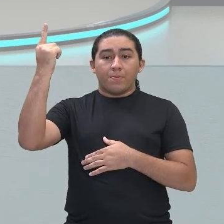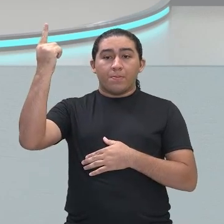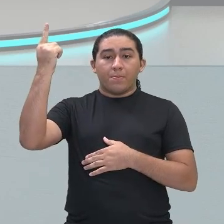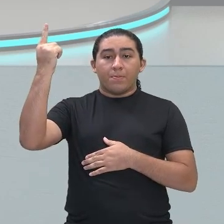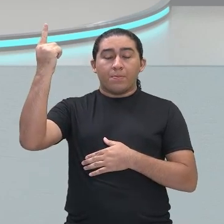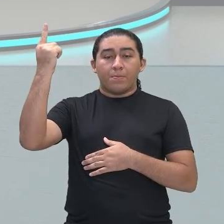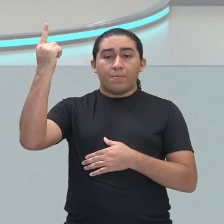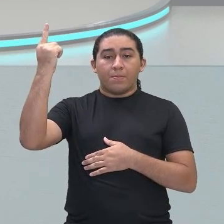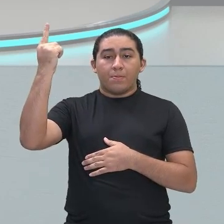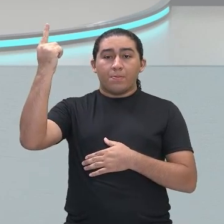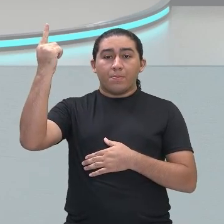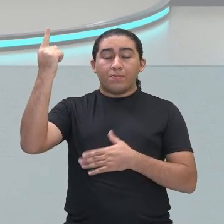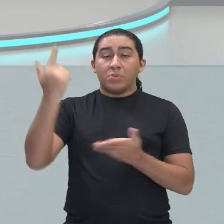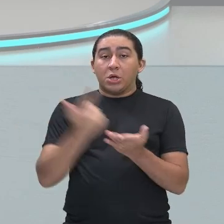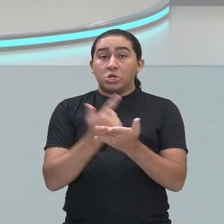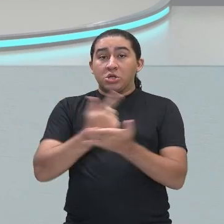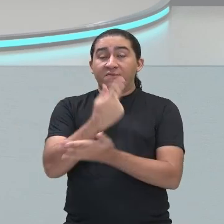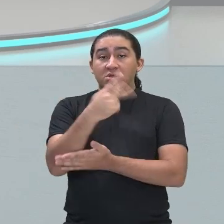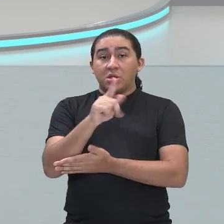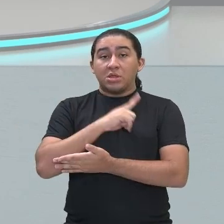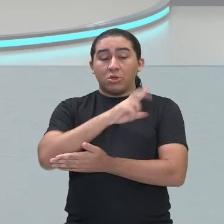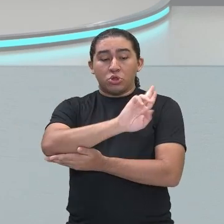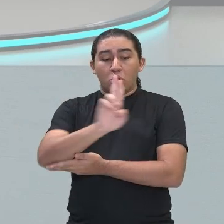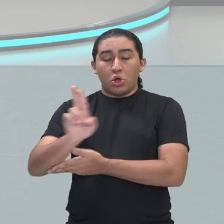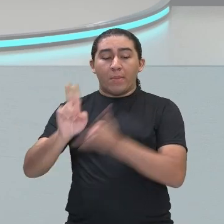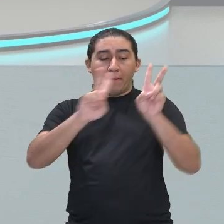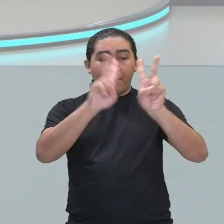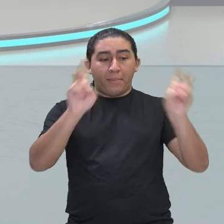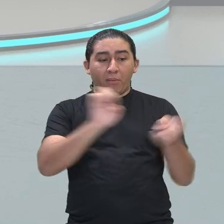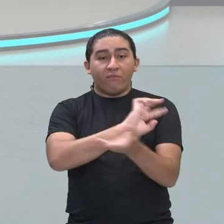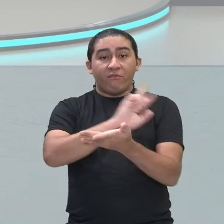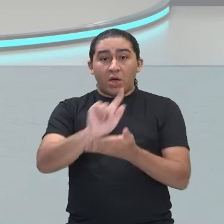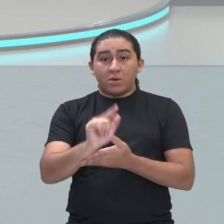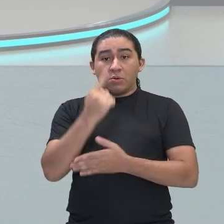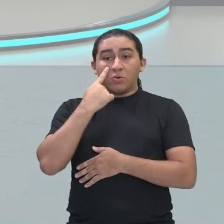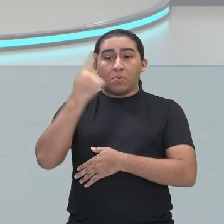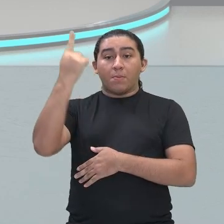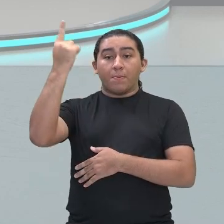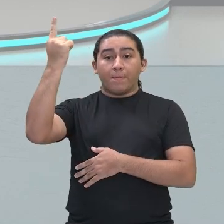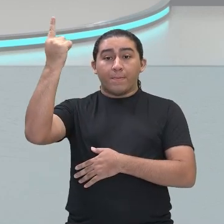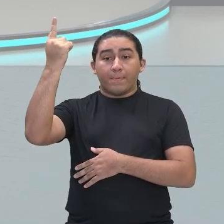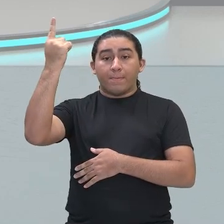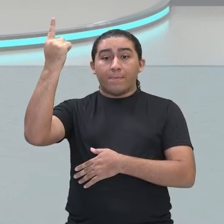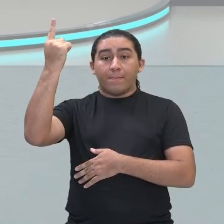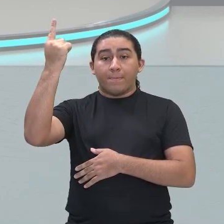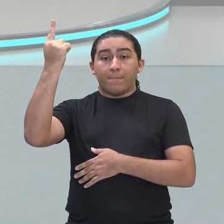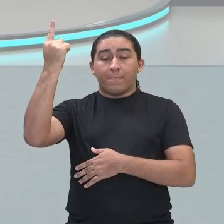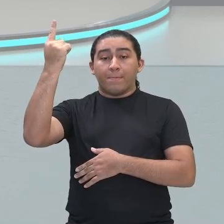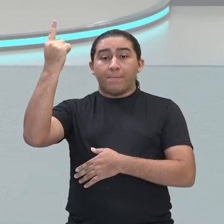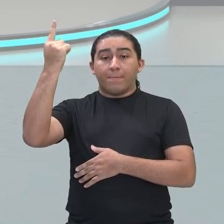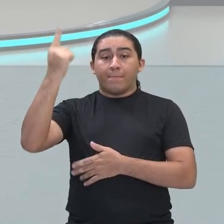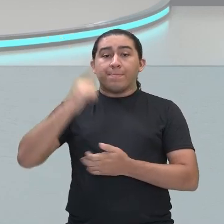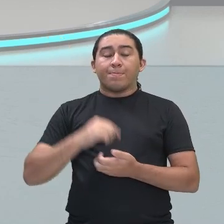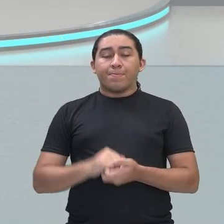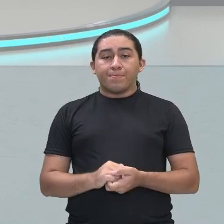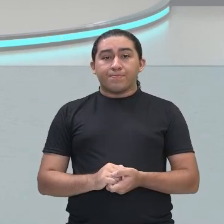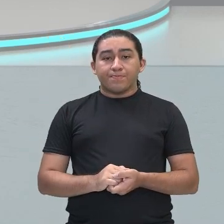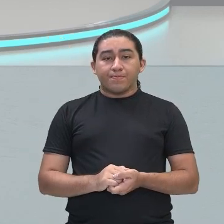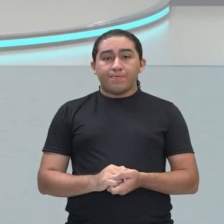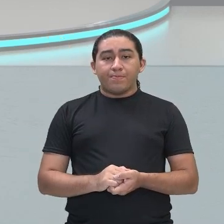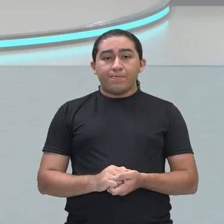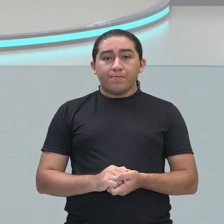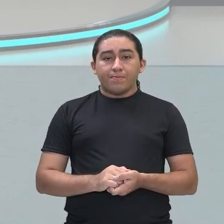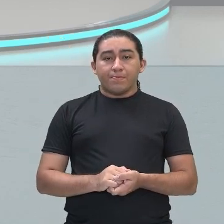E as obras dele é Obras Poéticas, Teatro Novo e Assembleia ou Partida.